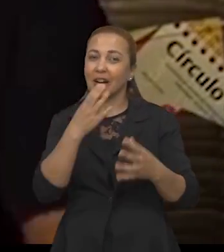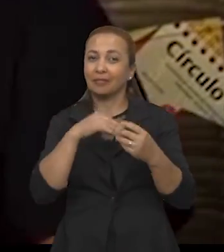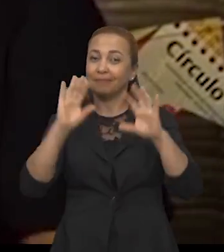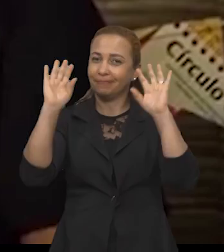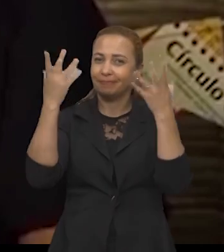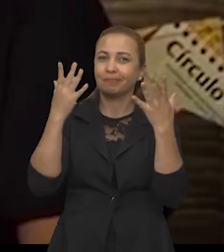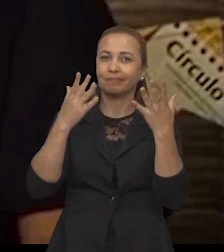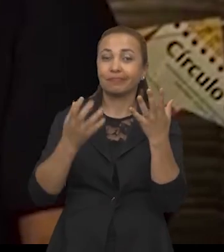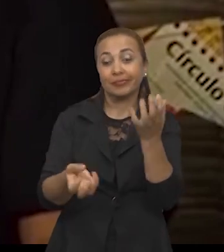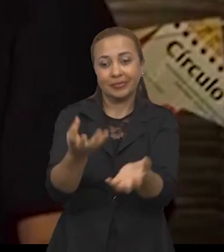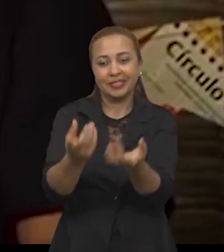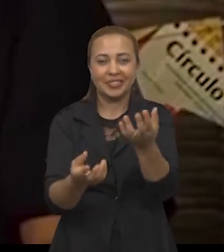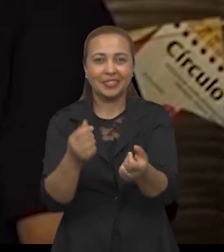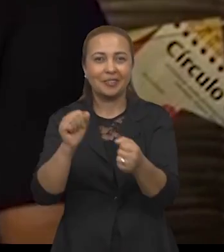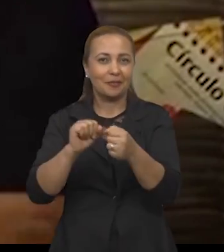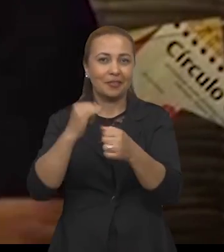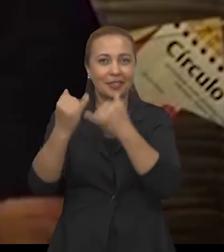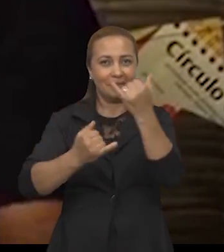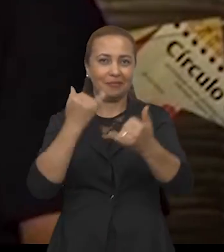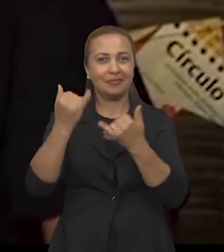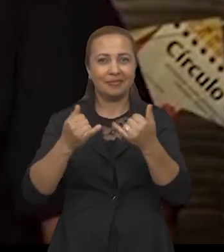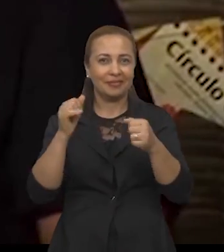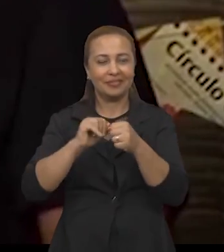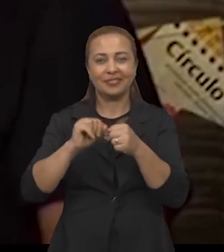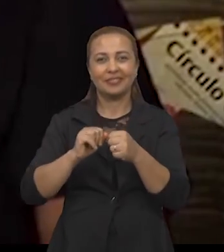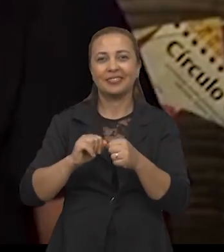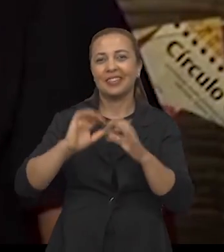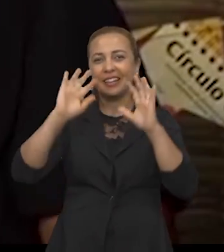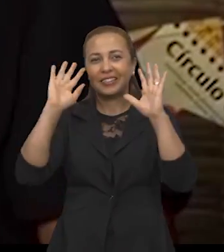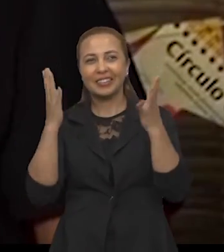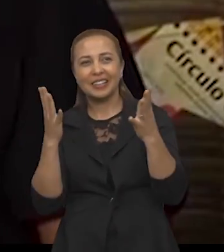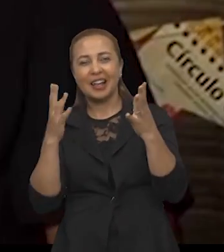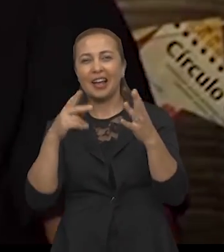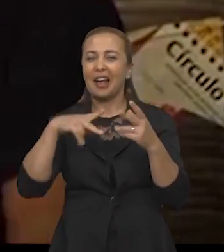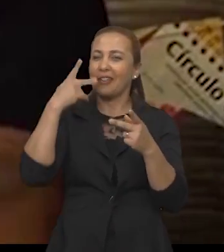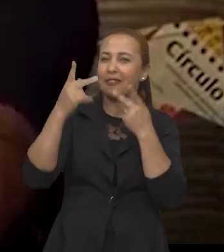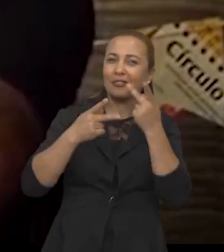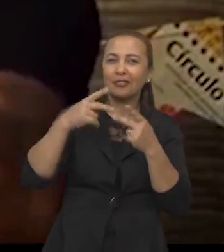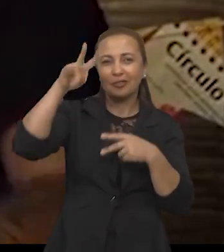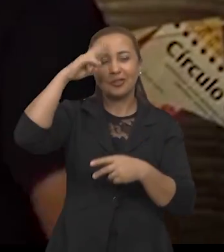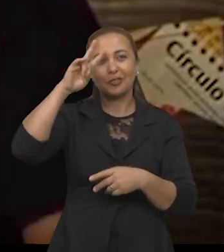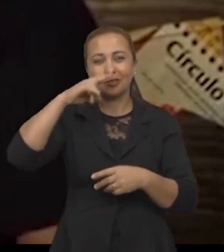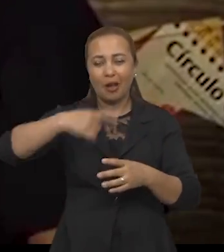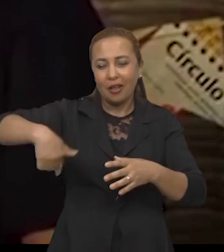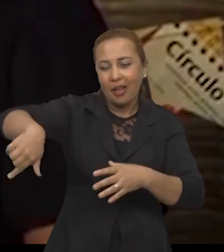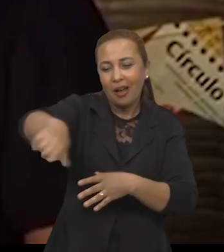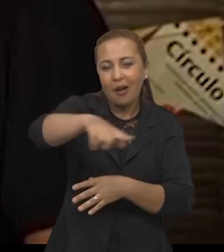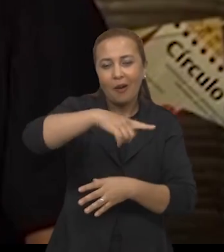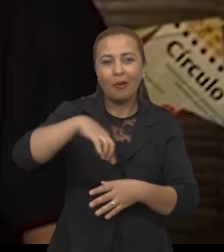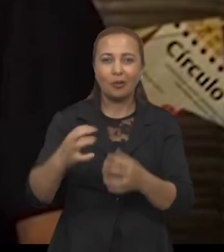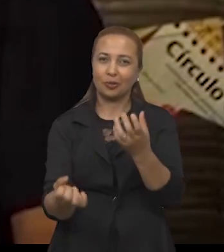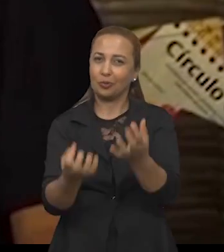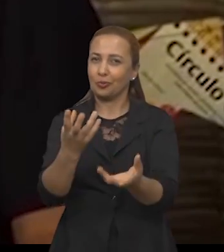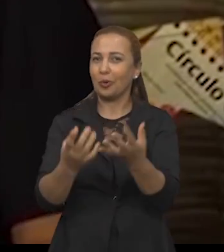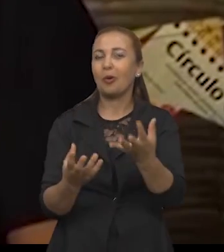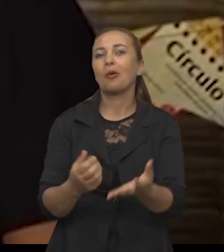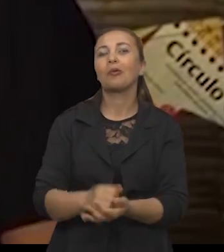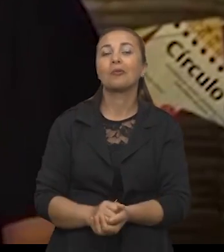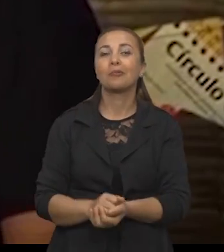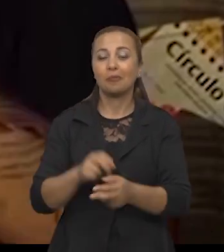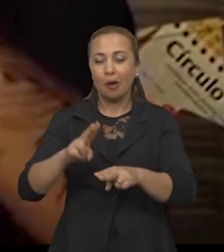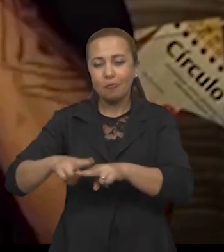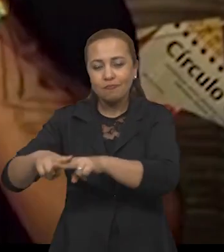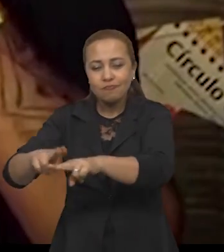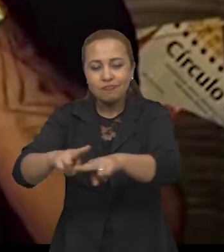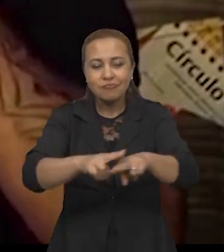o milho na fogueira, é fazer a brincadeira, é fazer o porancir, é contar a história na roda do fogo, na roda da